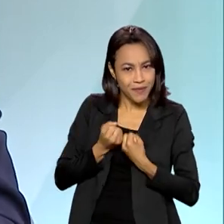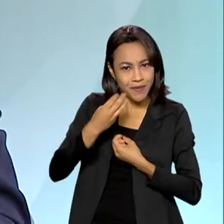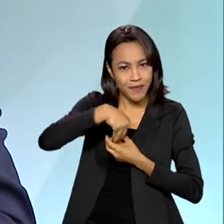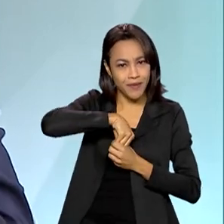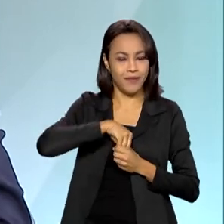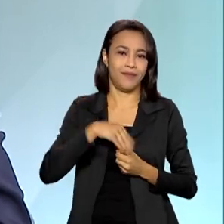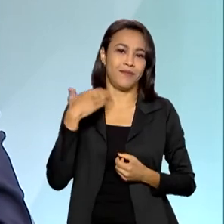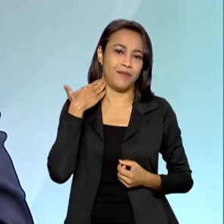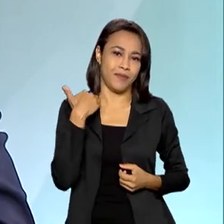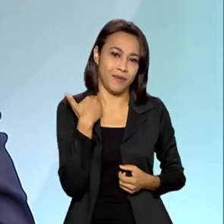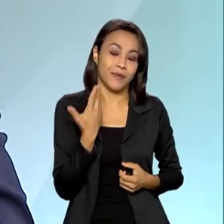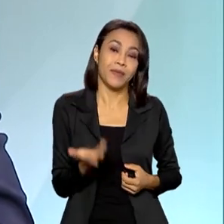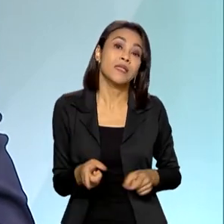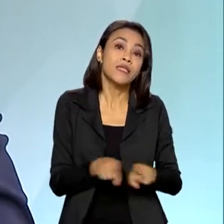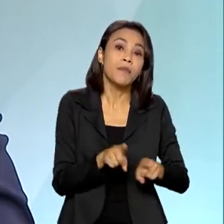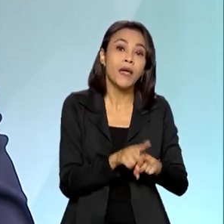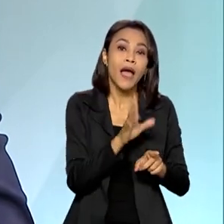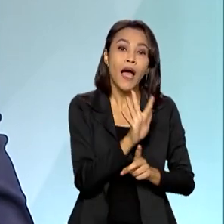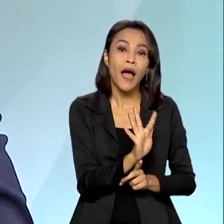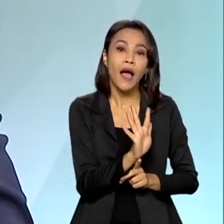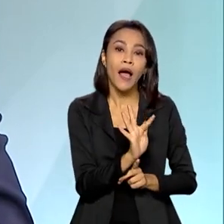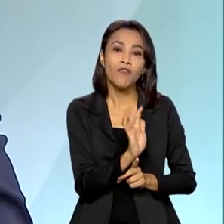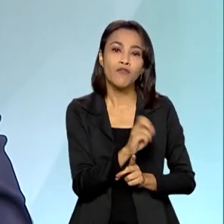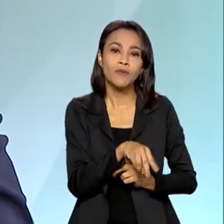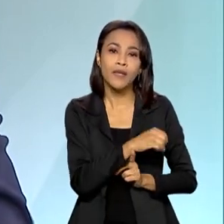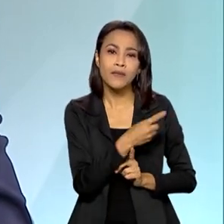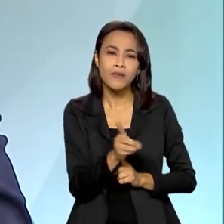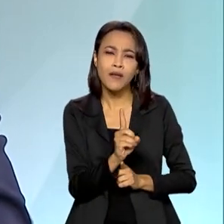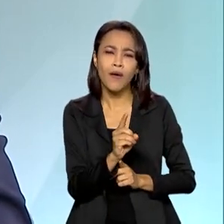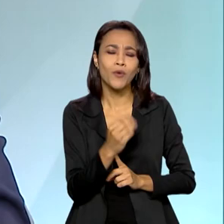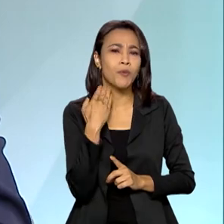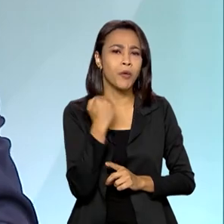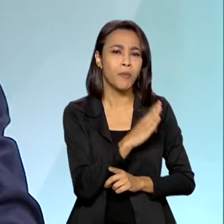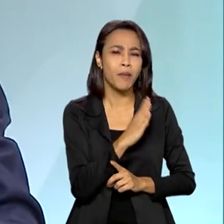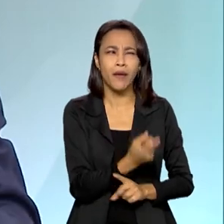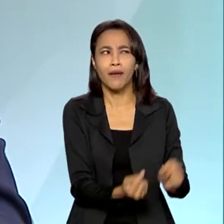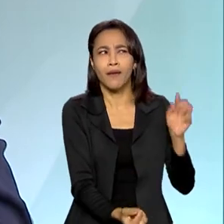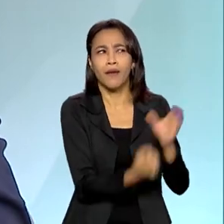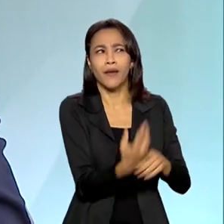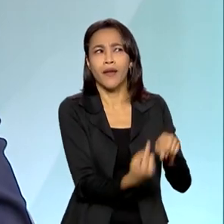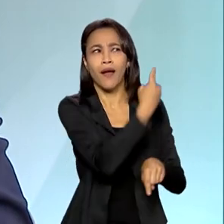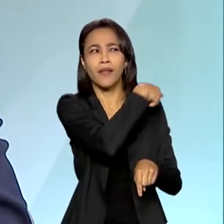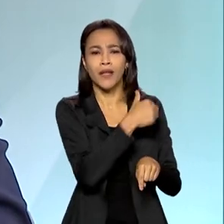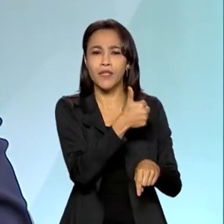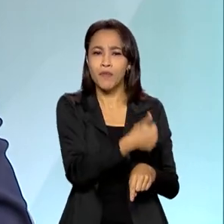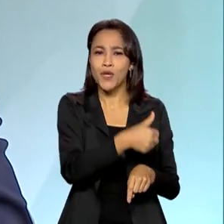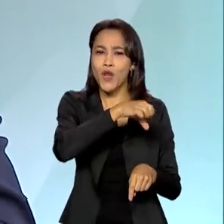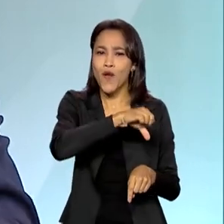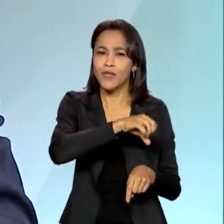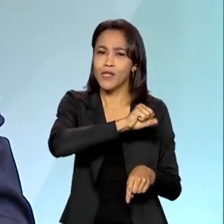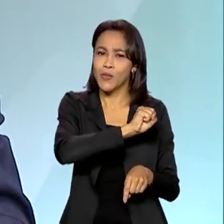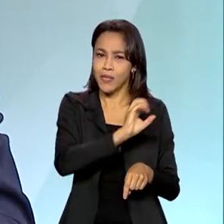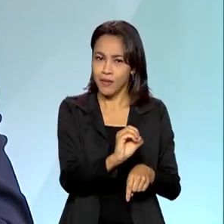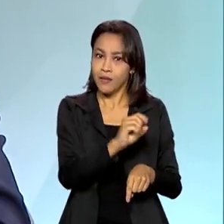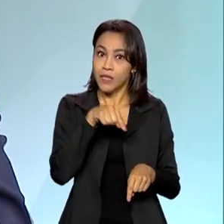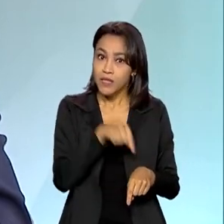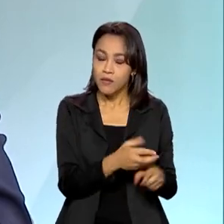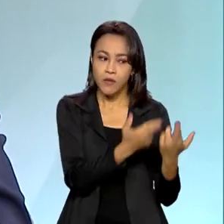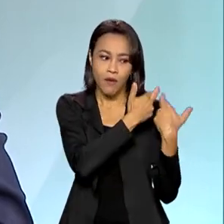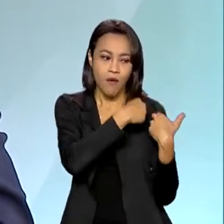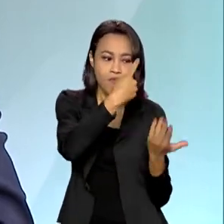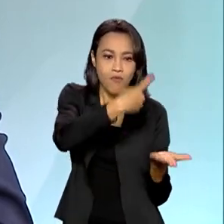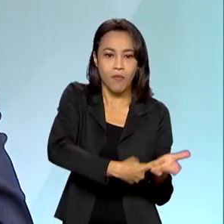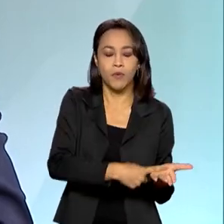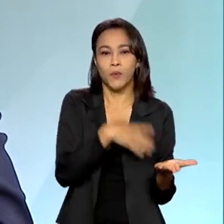Além disso, a Fundação Banco do Brasil, criada lá na década de 80, também exerce um papel fenomenal nessa